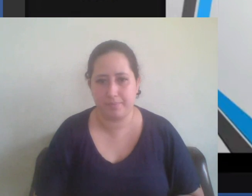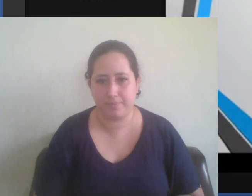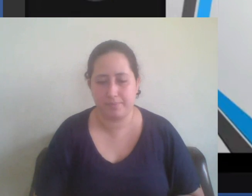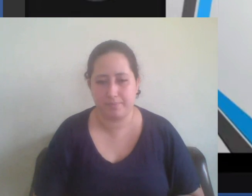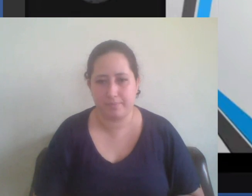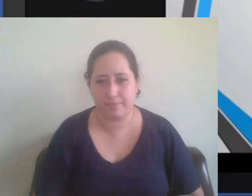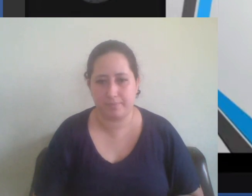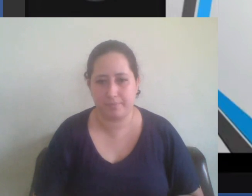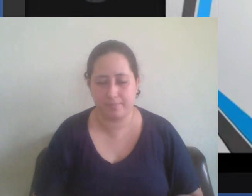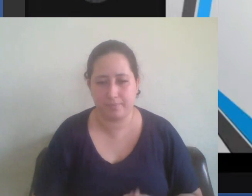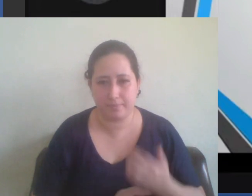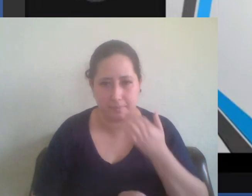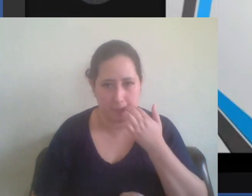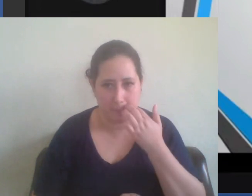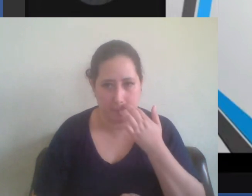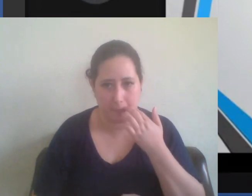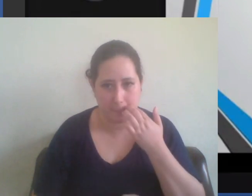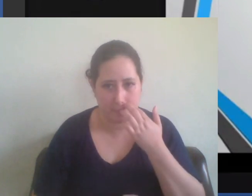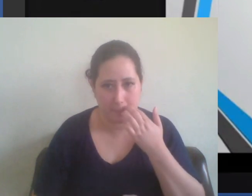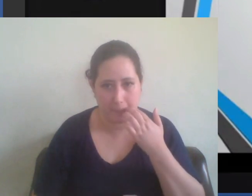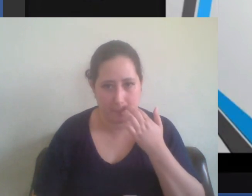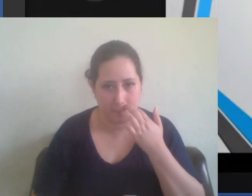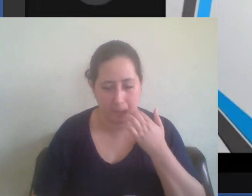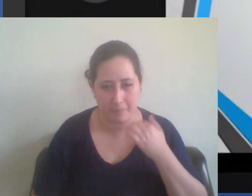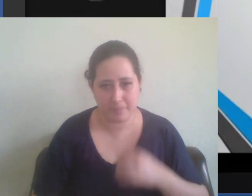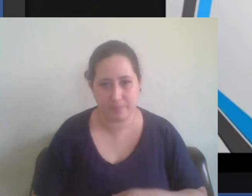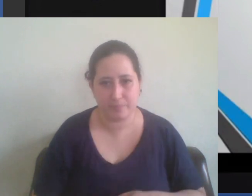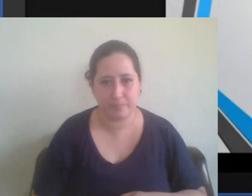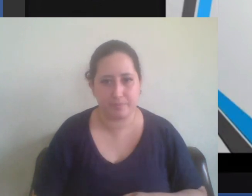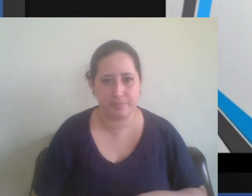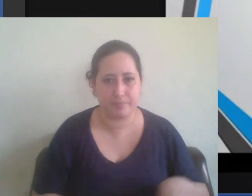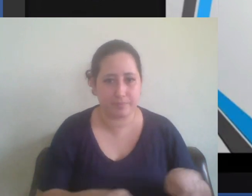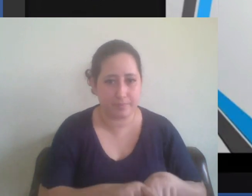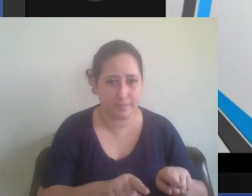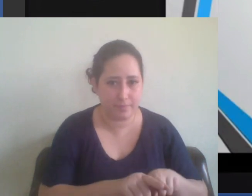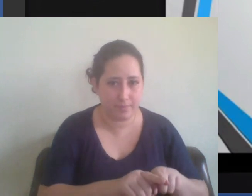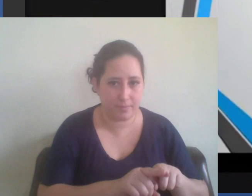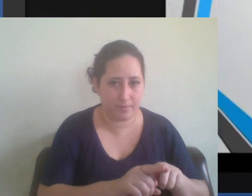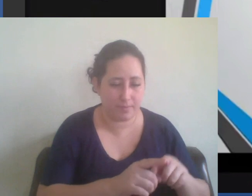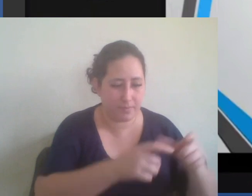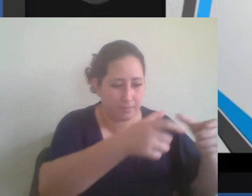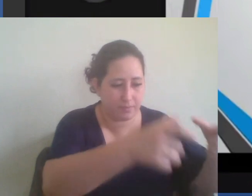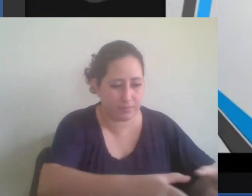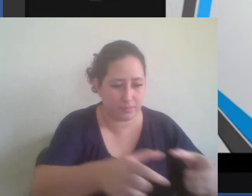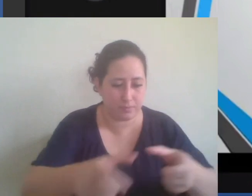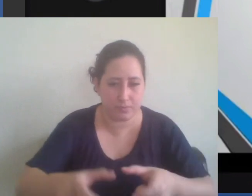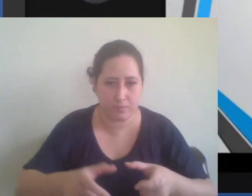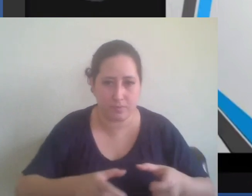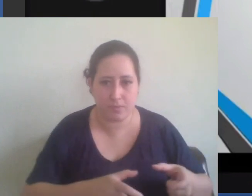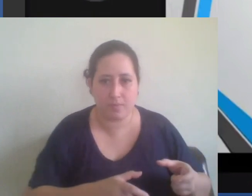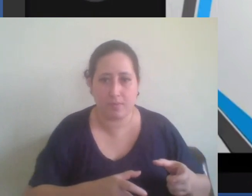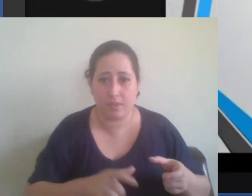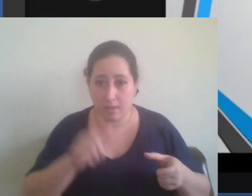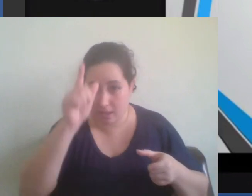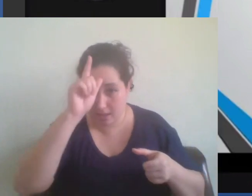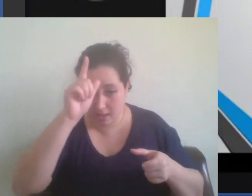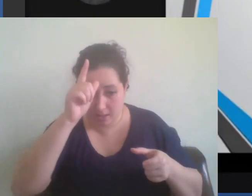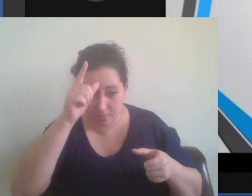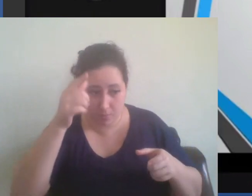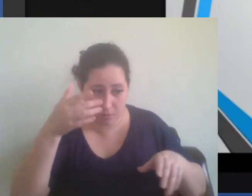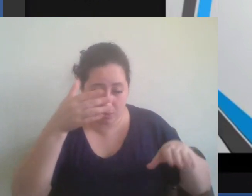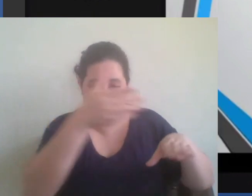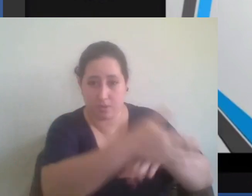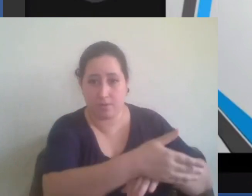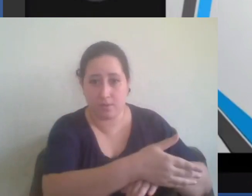aonde nós vemos então nas aldeias por qual os alemães quando invadiram a união